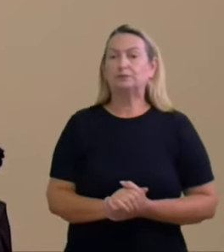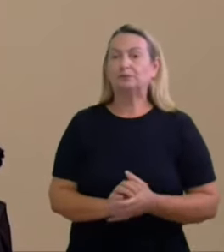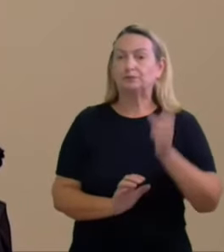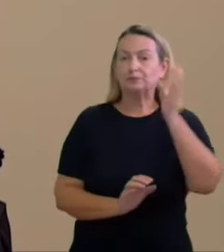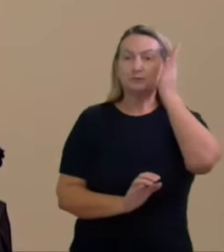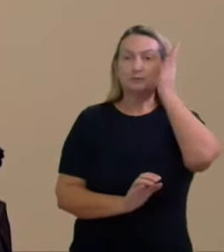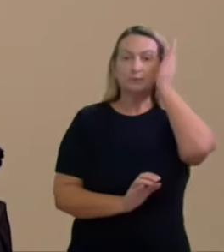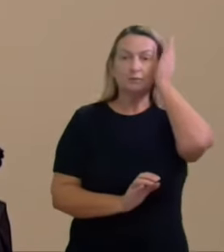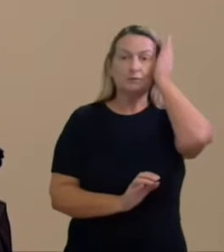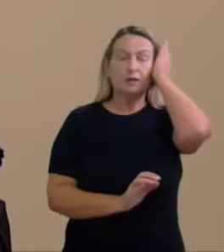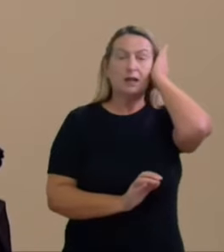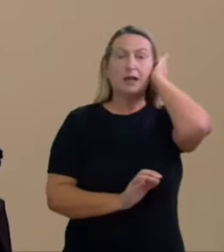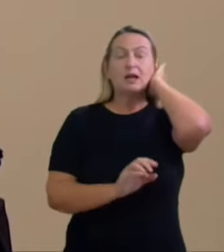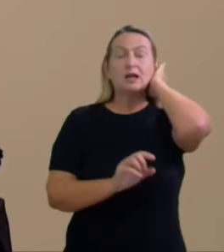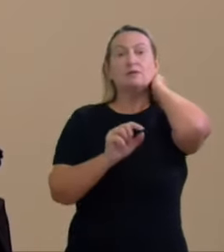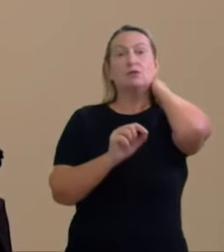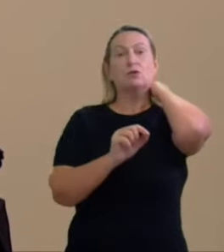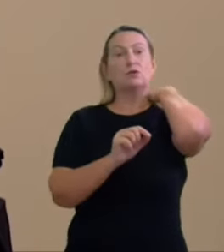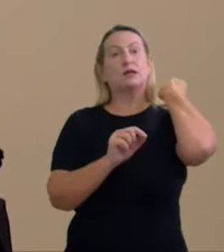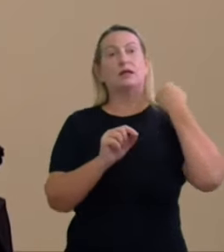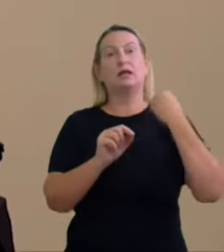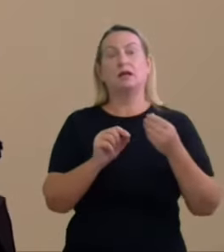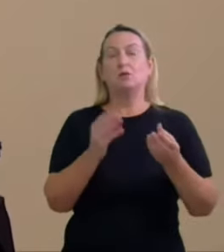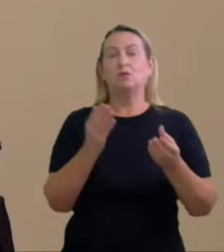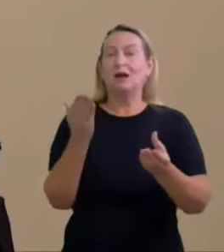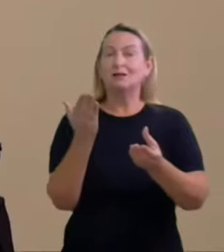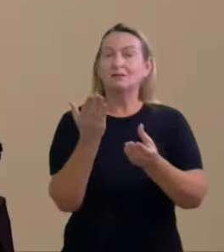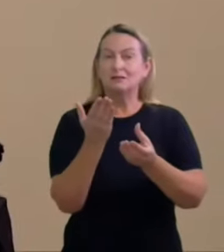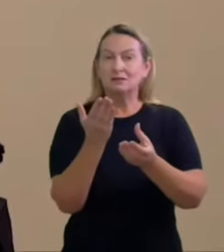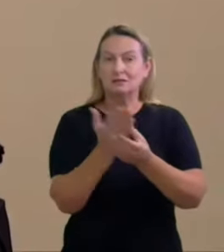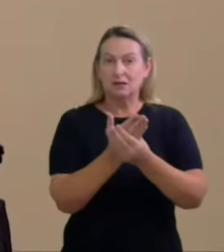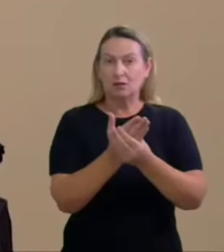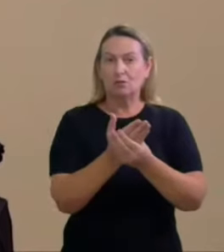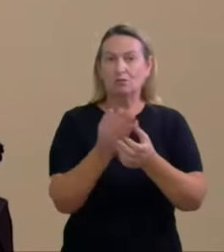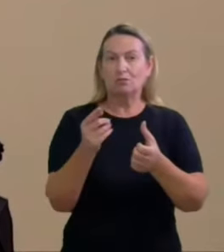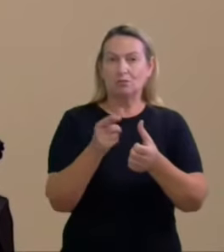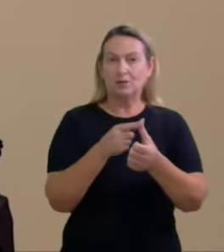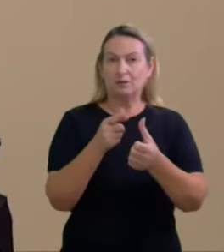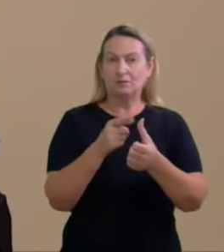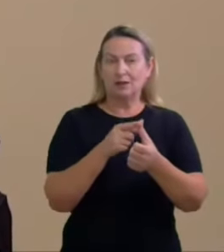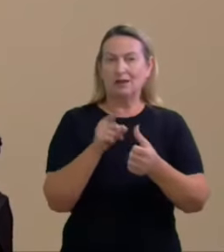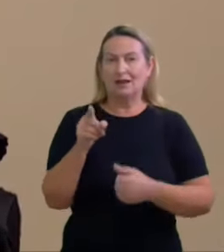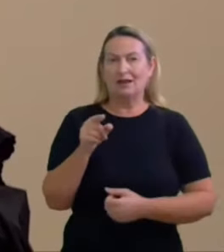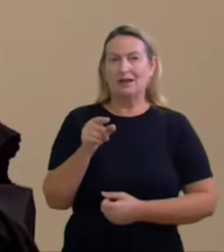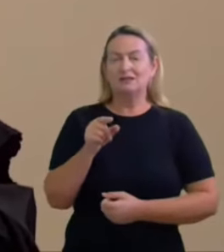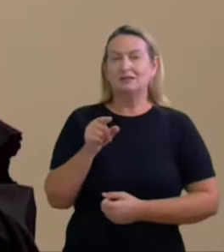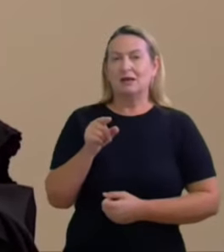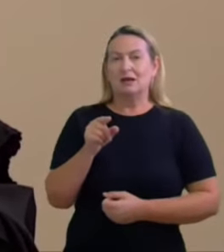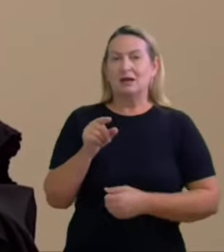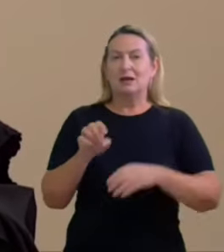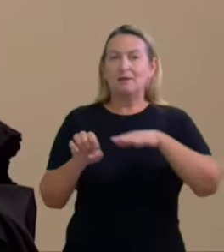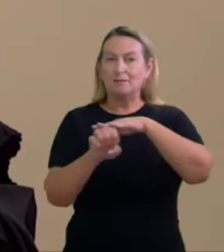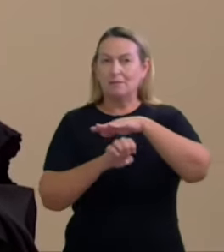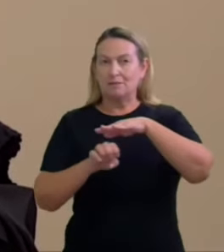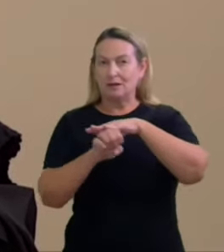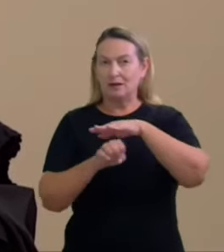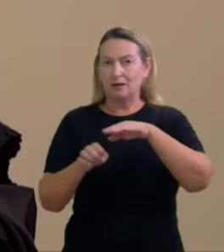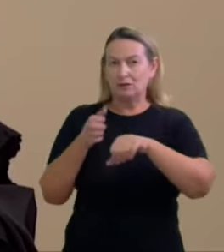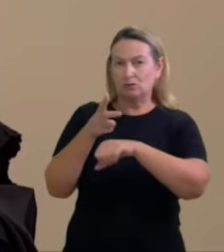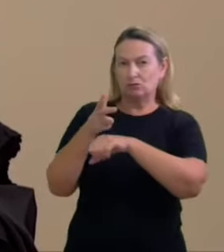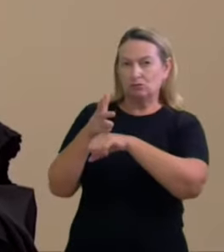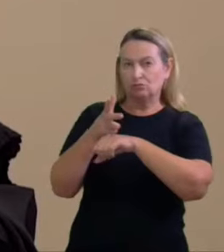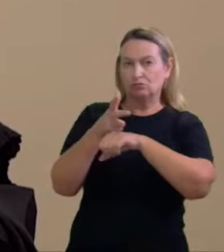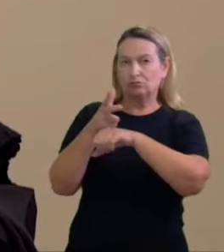uma cópia de uma ação monitória que essa D7 produções cinematográficas teria ajuizado